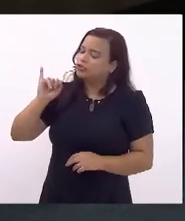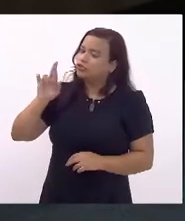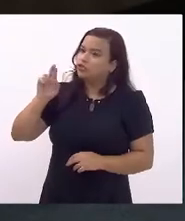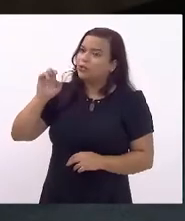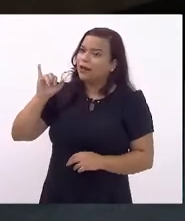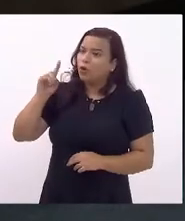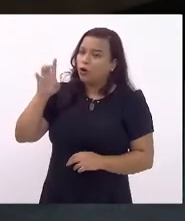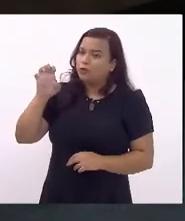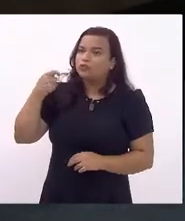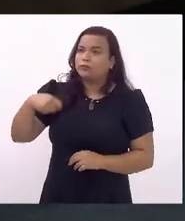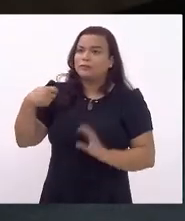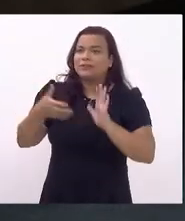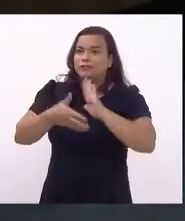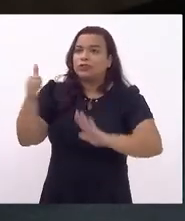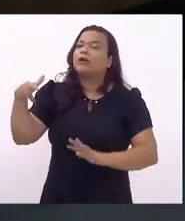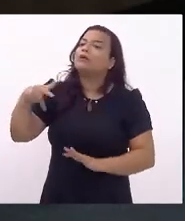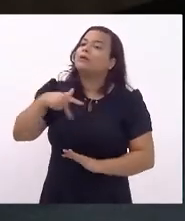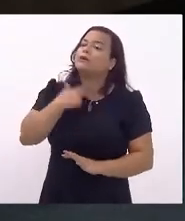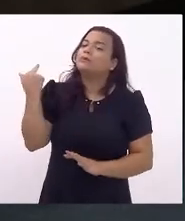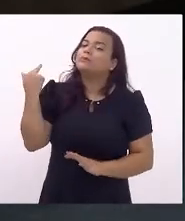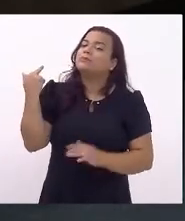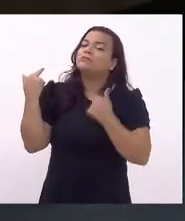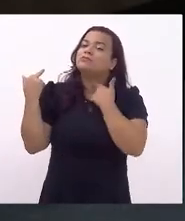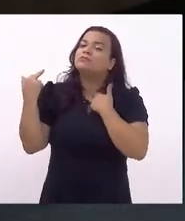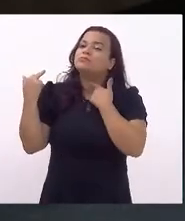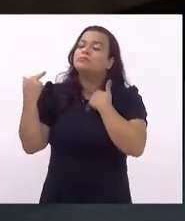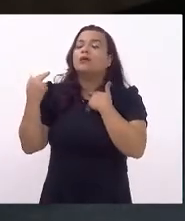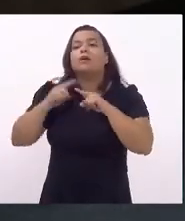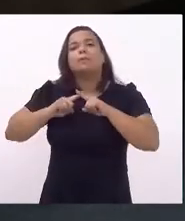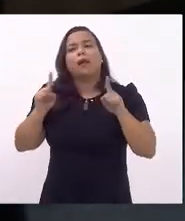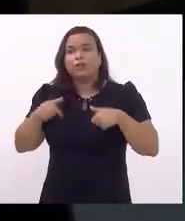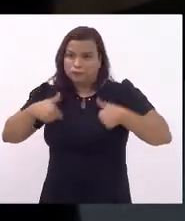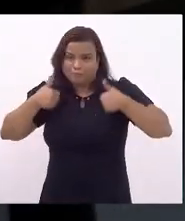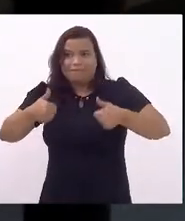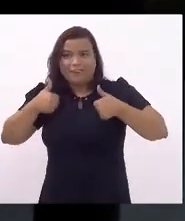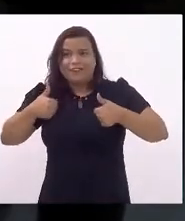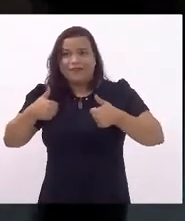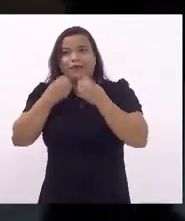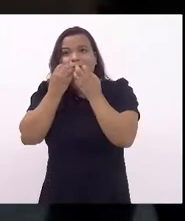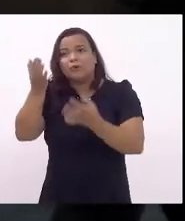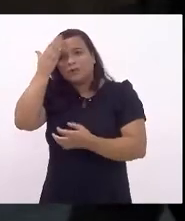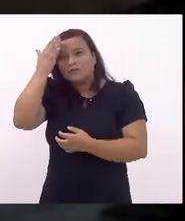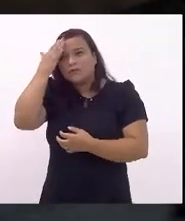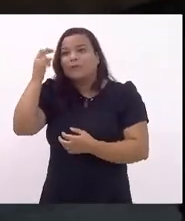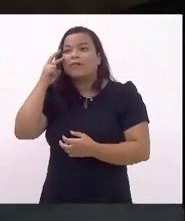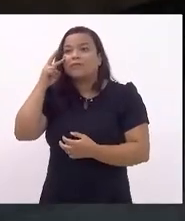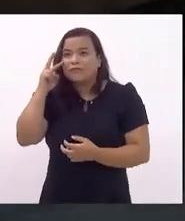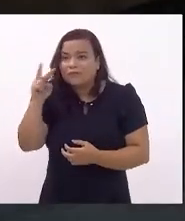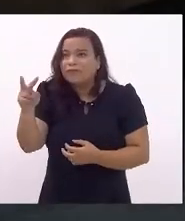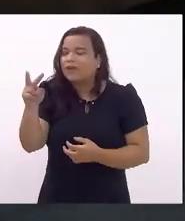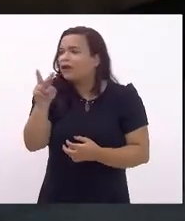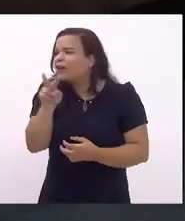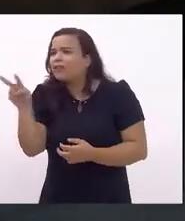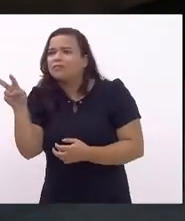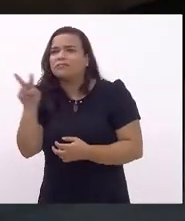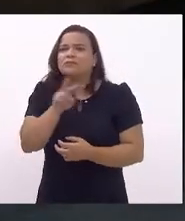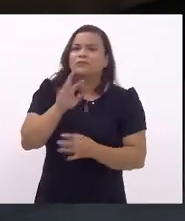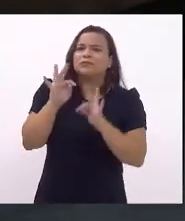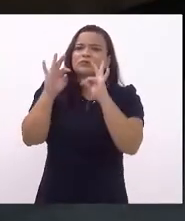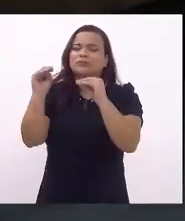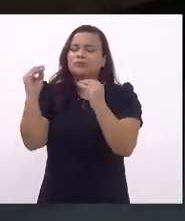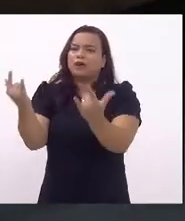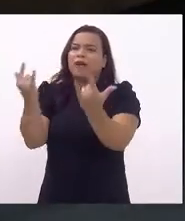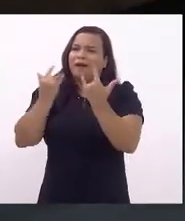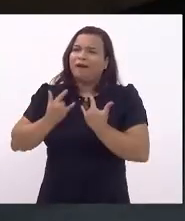mas é muito bom saber e ver o quanto eu sou amada, querida, pelos meus pares, pelos meus